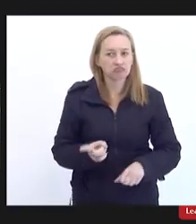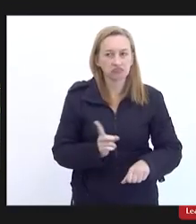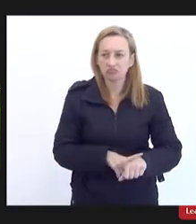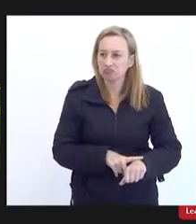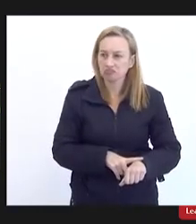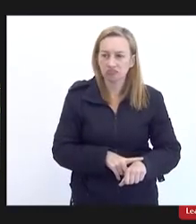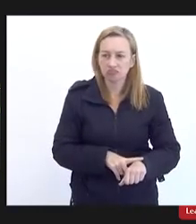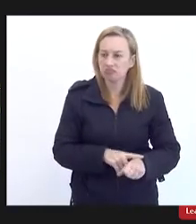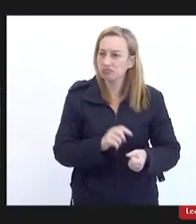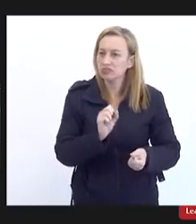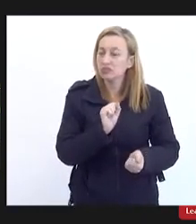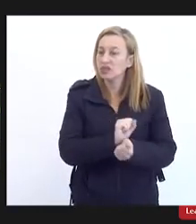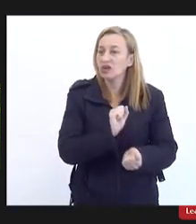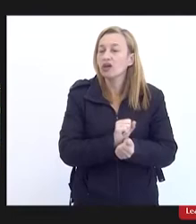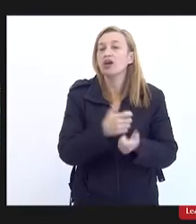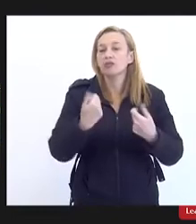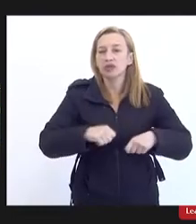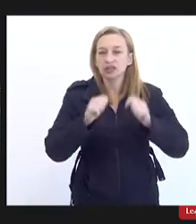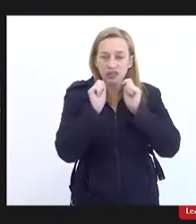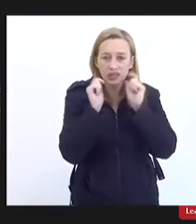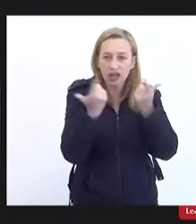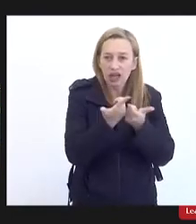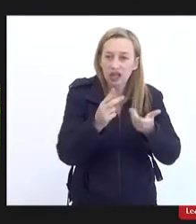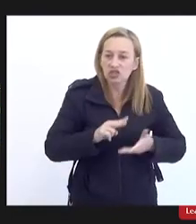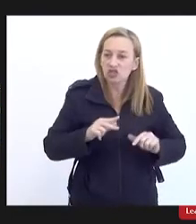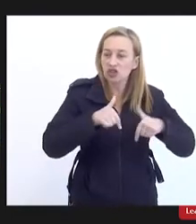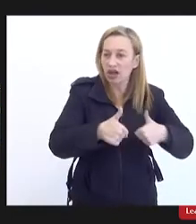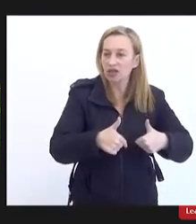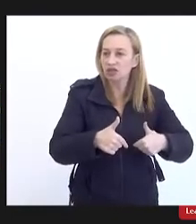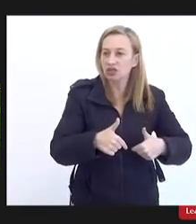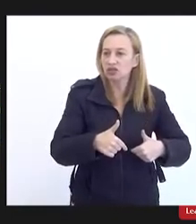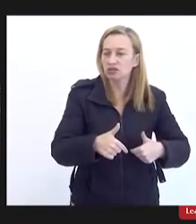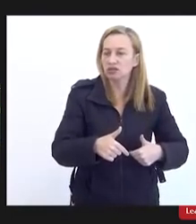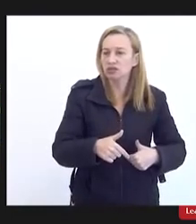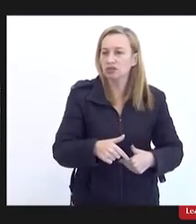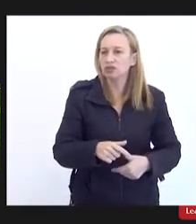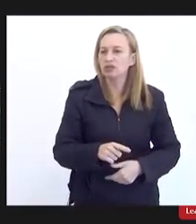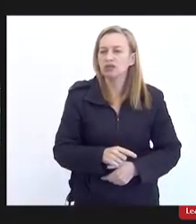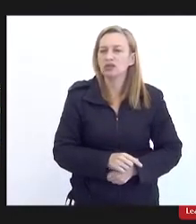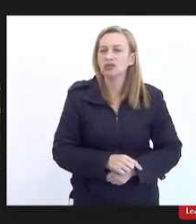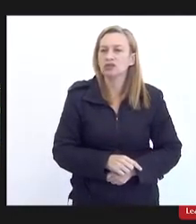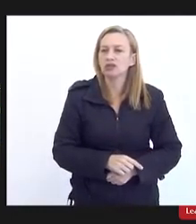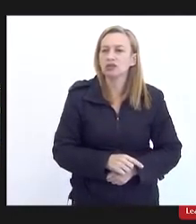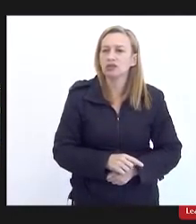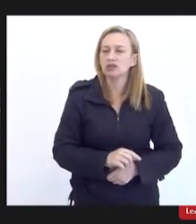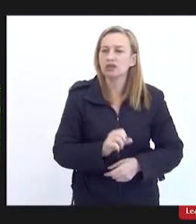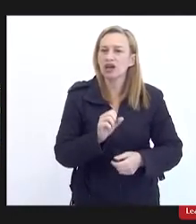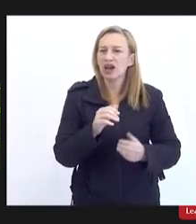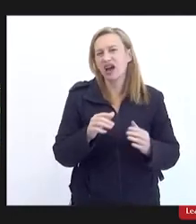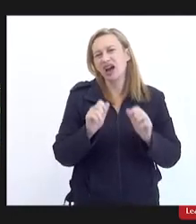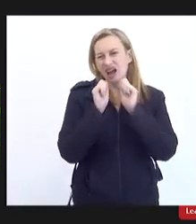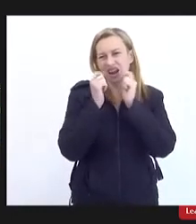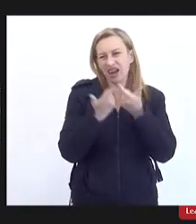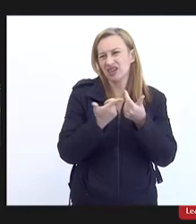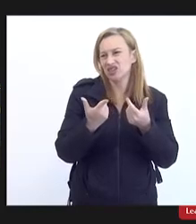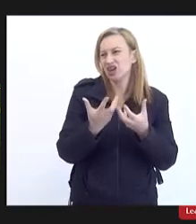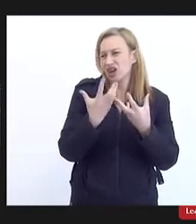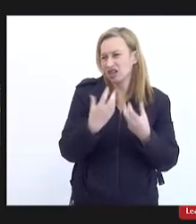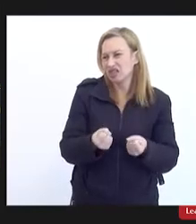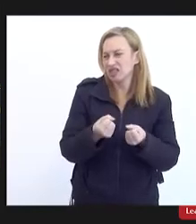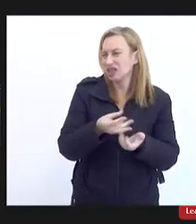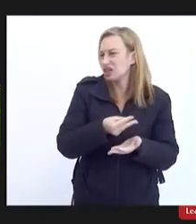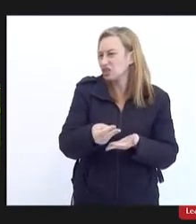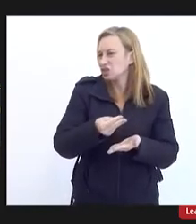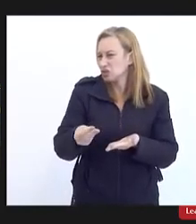semana é preciso que a LERJ se posicione é inadmissível que a LERJ concorde com a distribuição